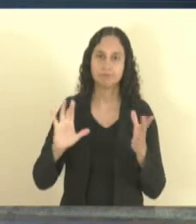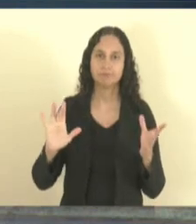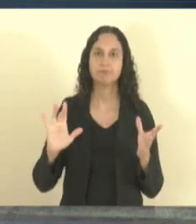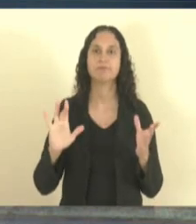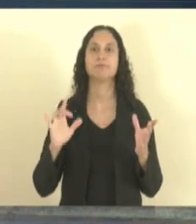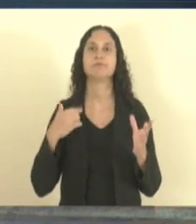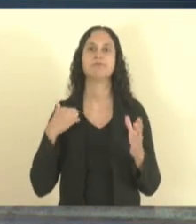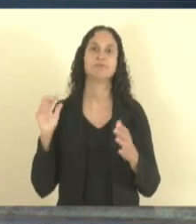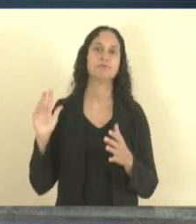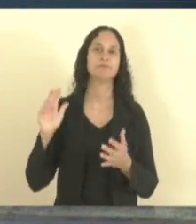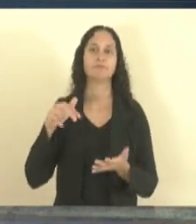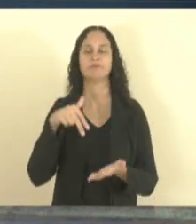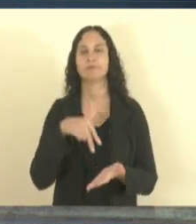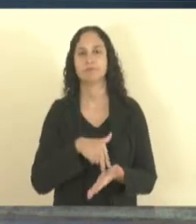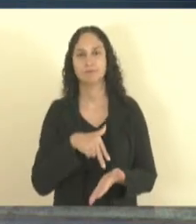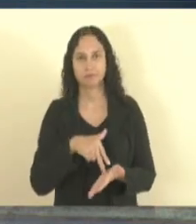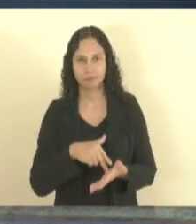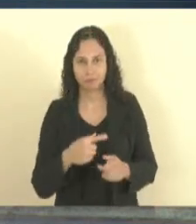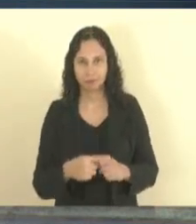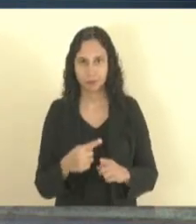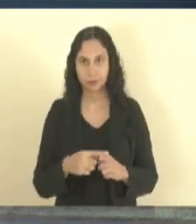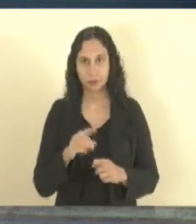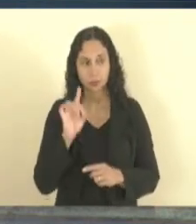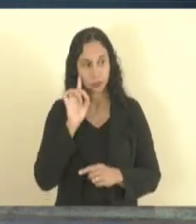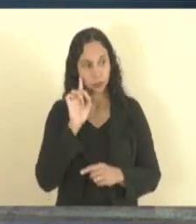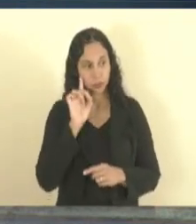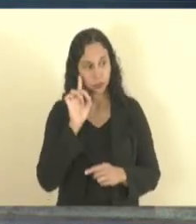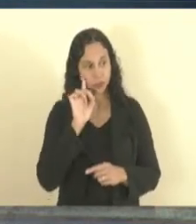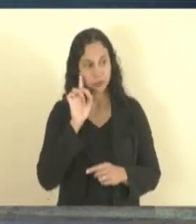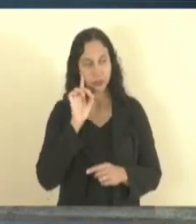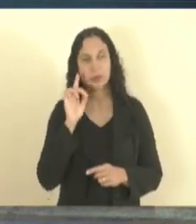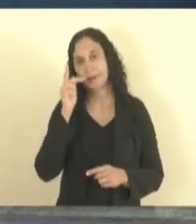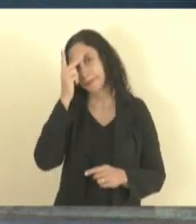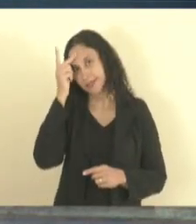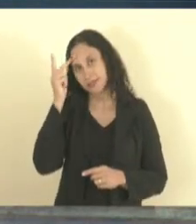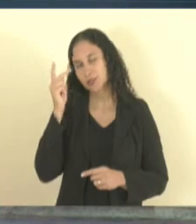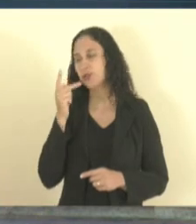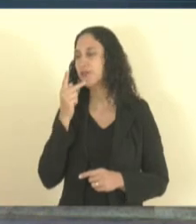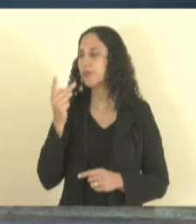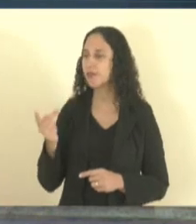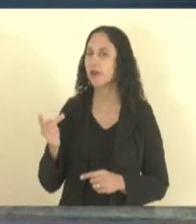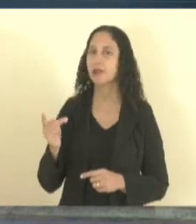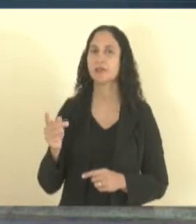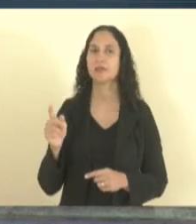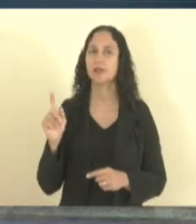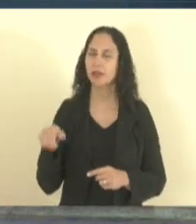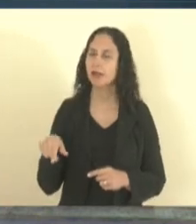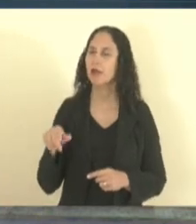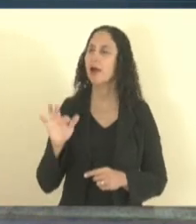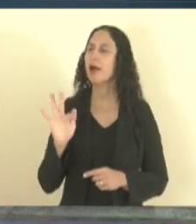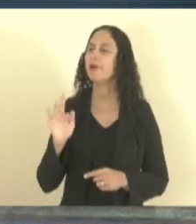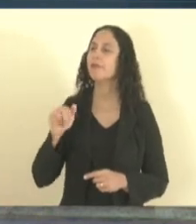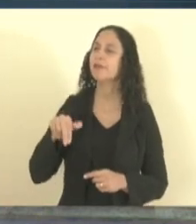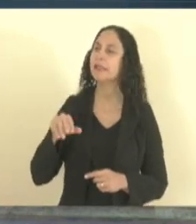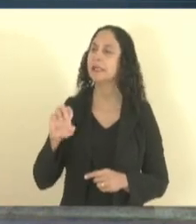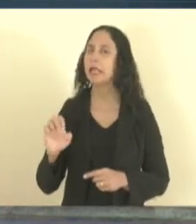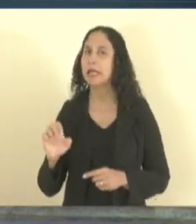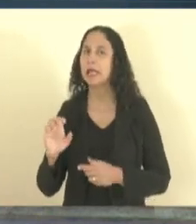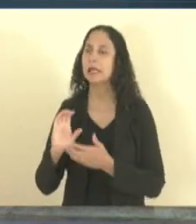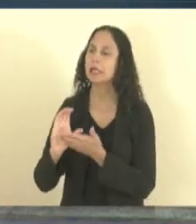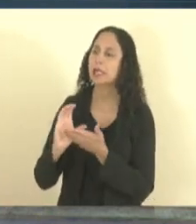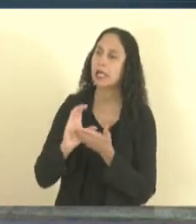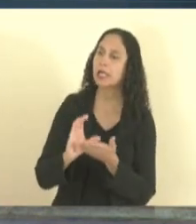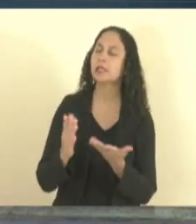até porque toda vez que eu desço no sul as pessoas me cobram rapaz esse esse FNE e esse recurso né essa